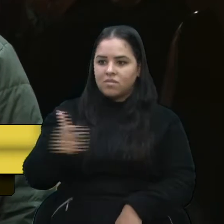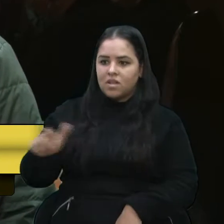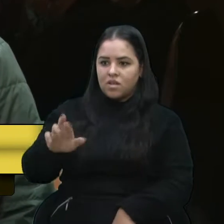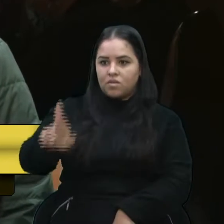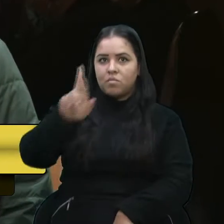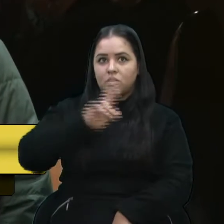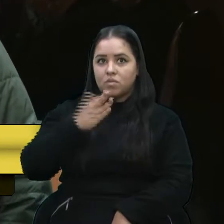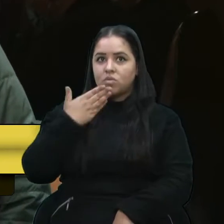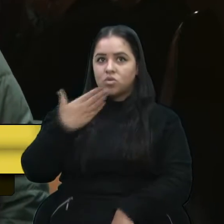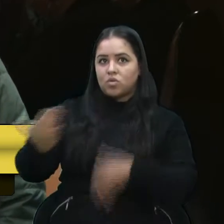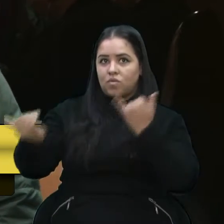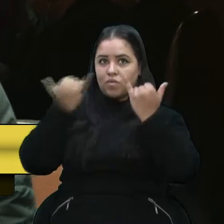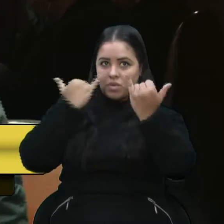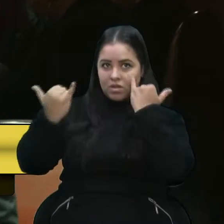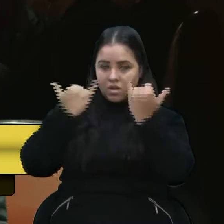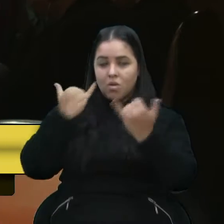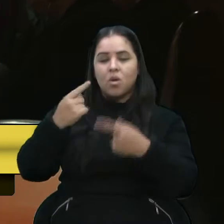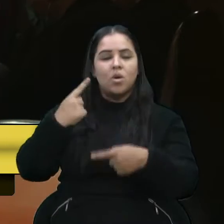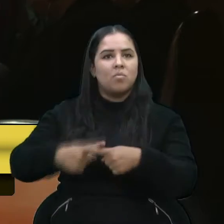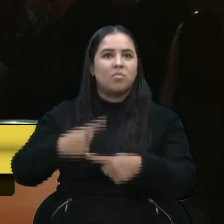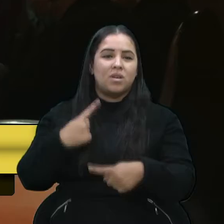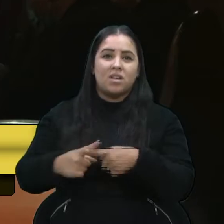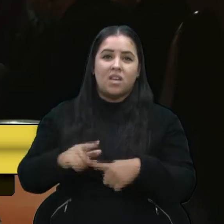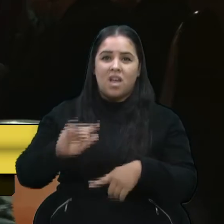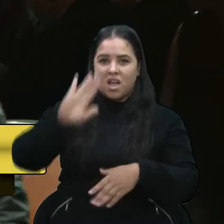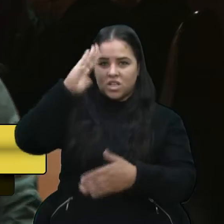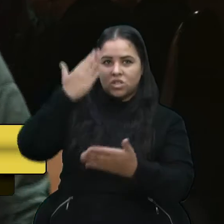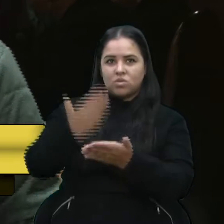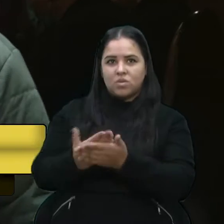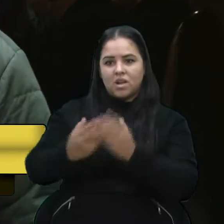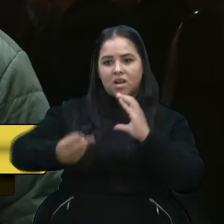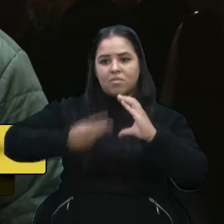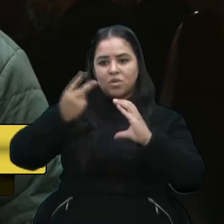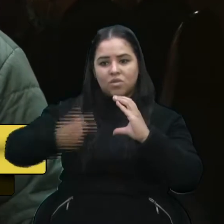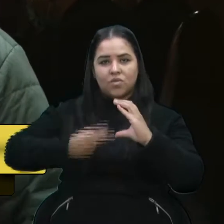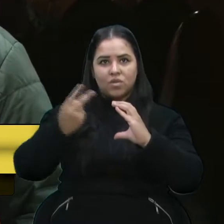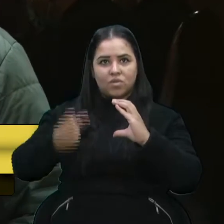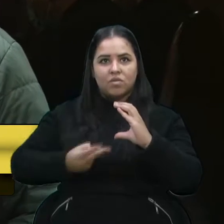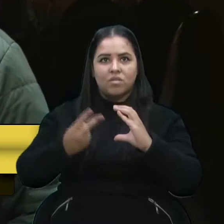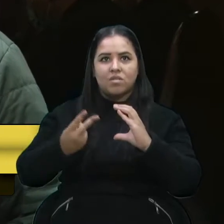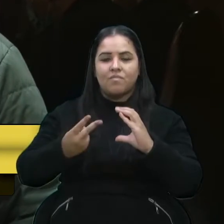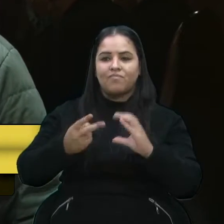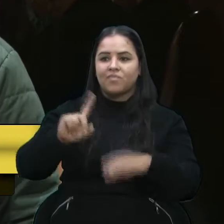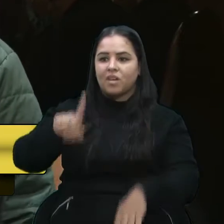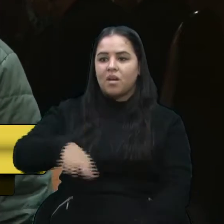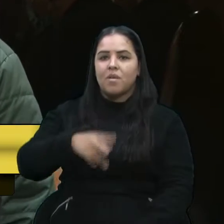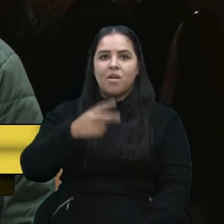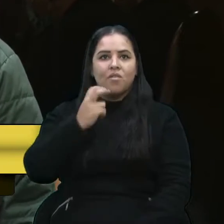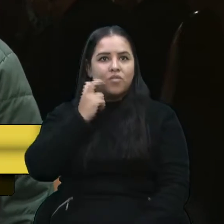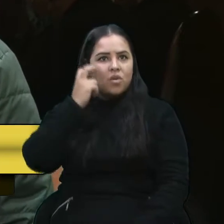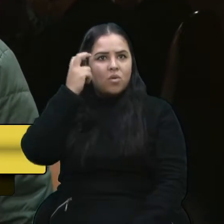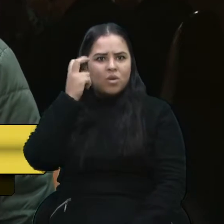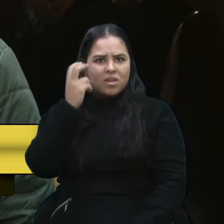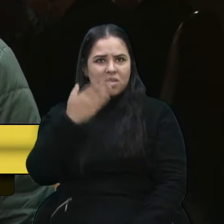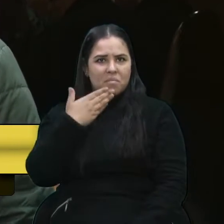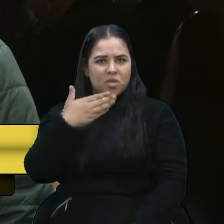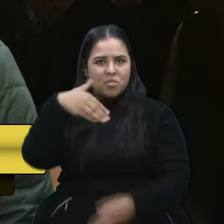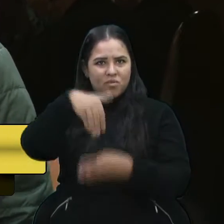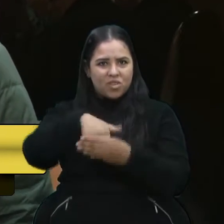informações. Porque isso aí, para a Câmara de Caxias, chega a ser vergonhoso quando se pede para votar contrários